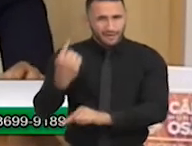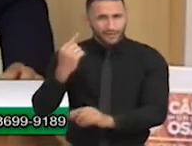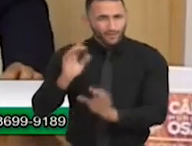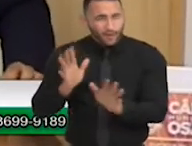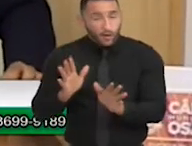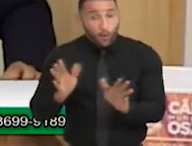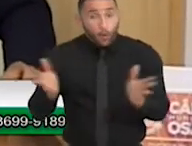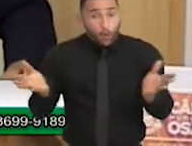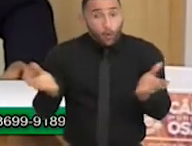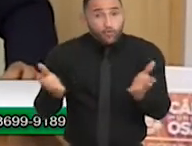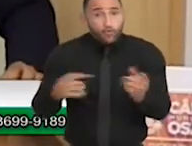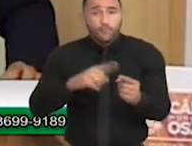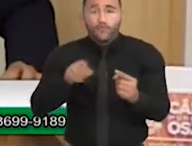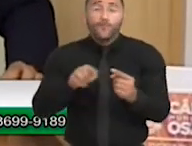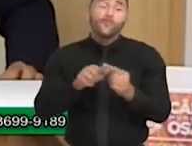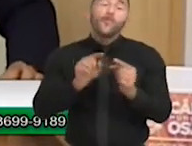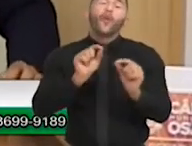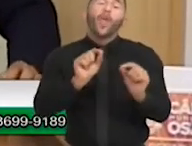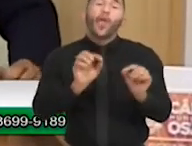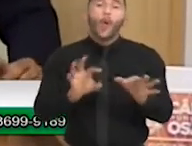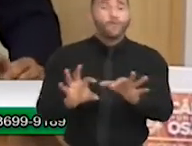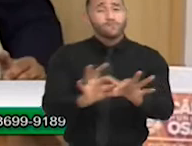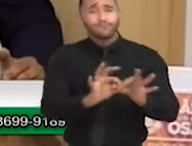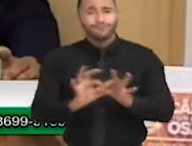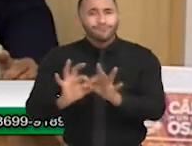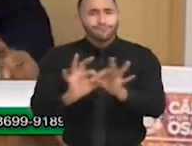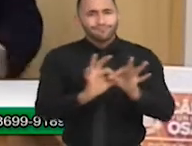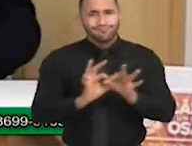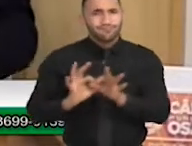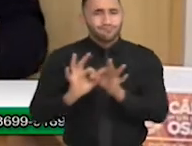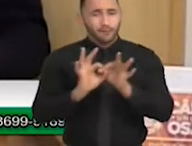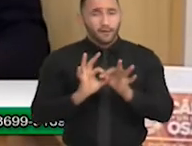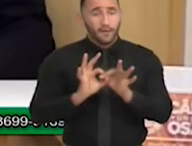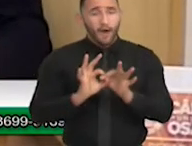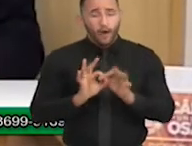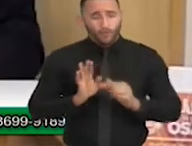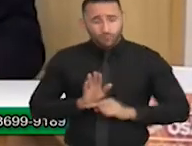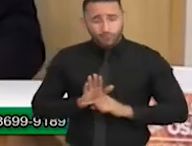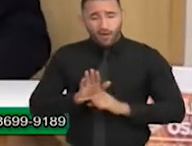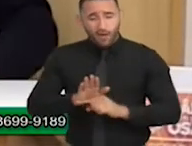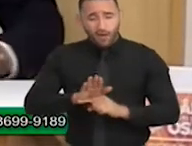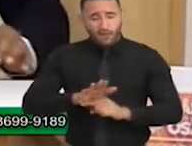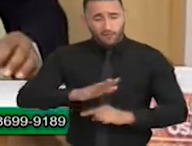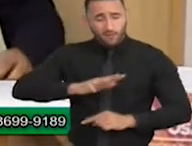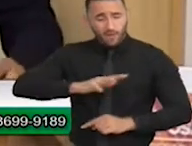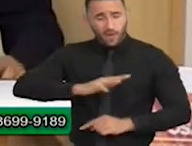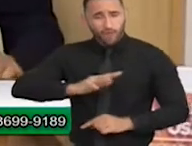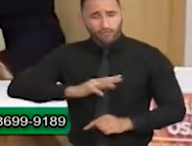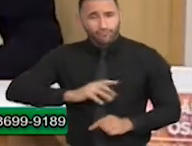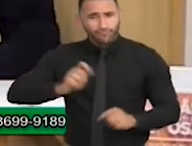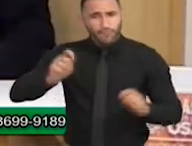unir as forças e que a nossa cidade possa se destacar.